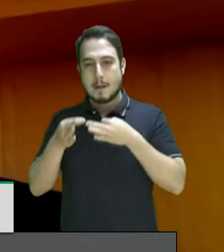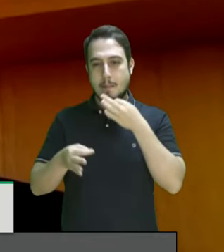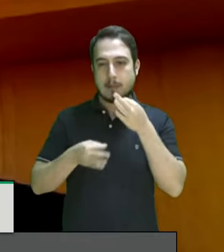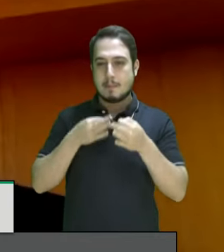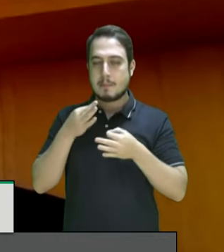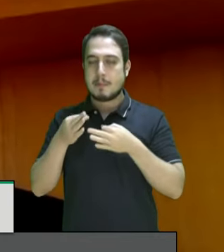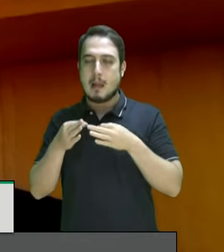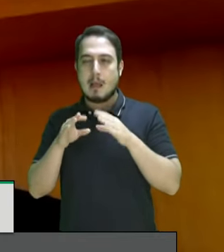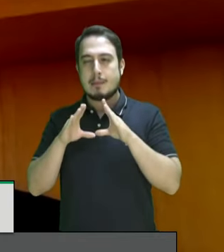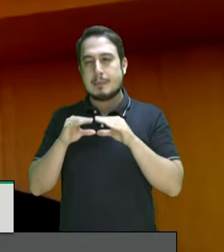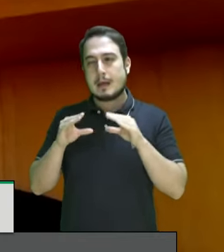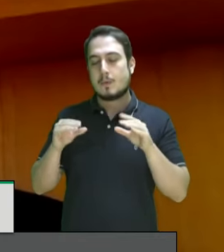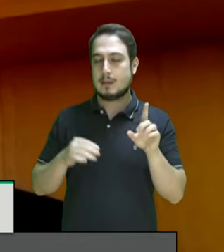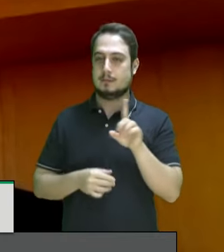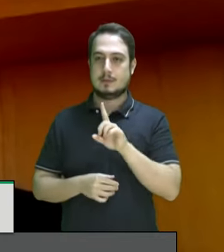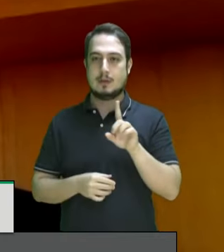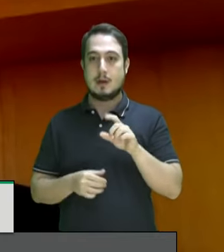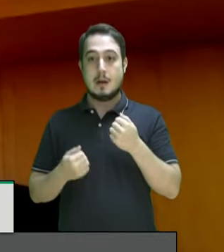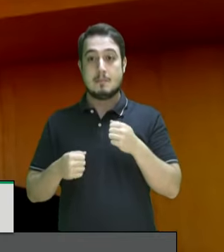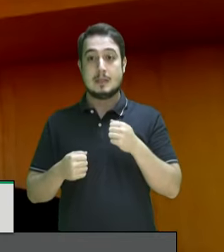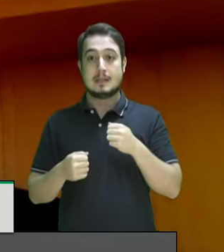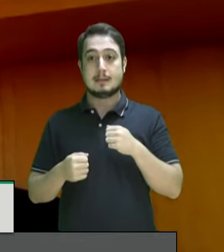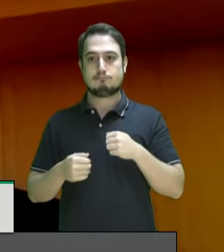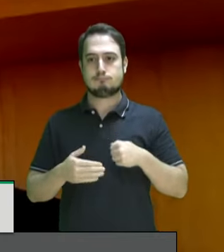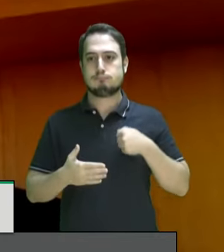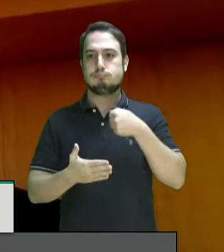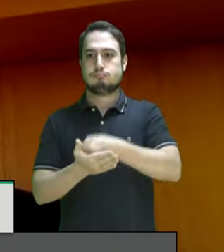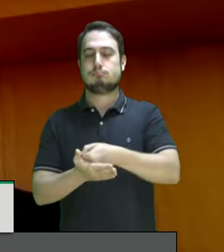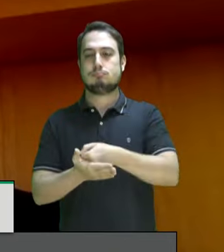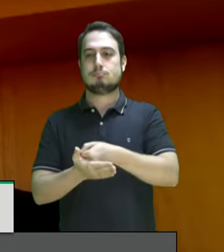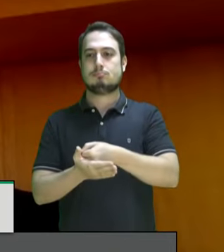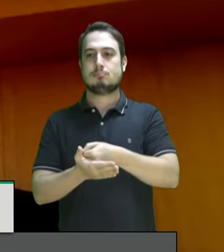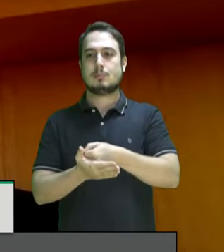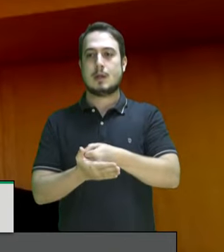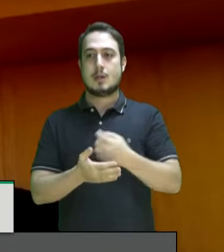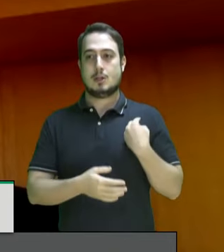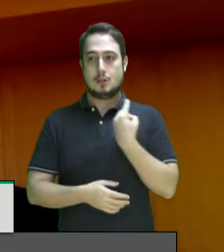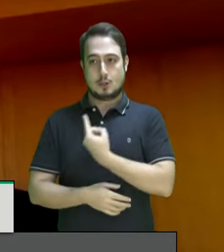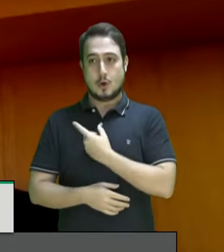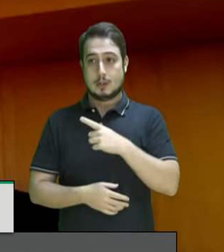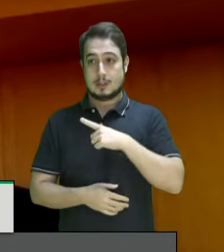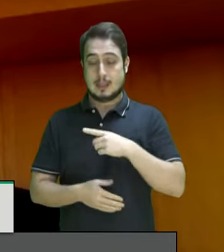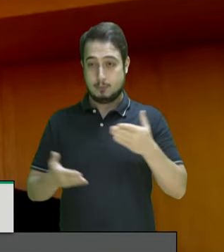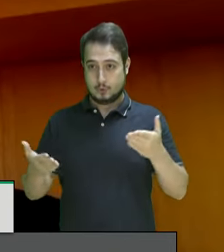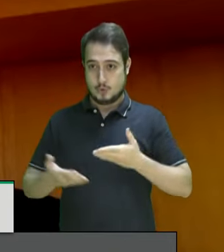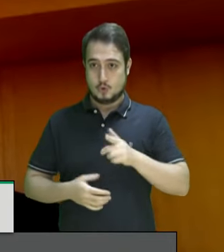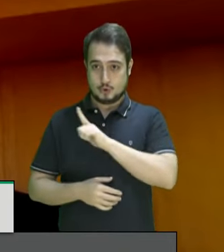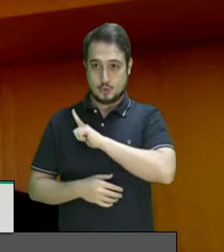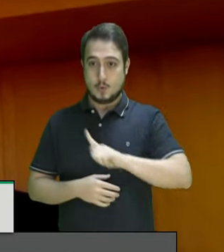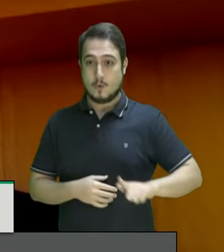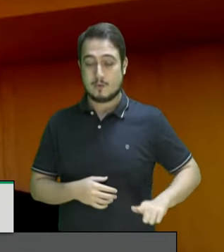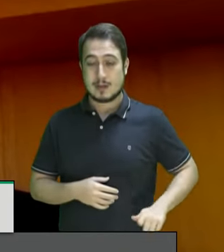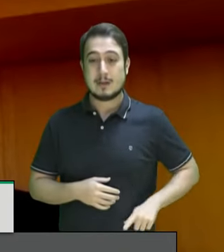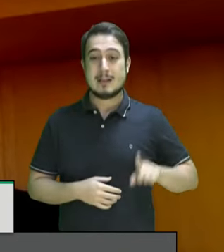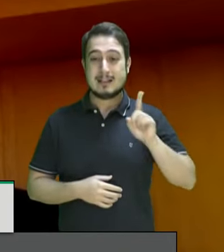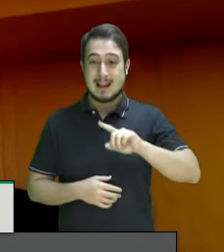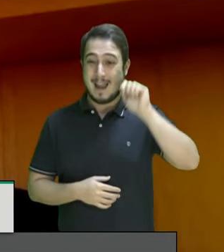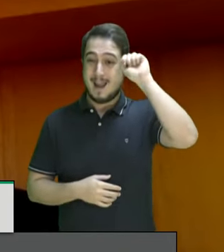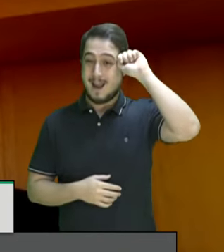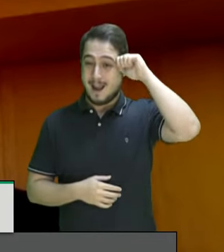dá nós precisamos enfrentar e mostrar que efetivamente nós temos hoje um governo racista